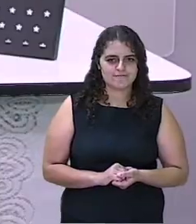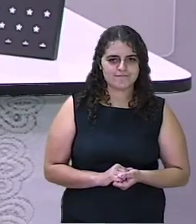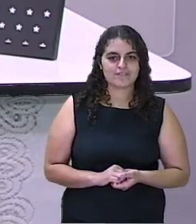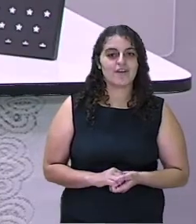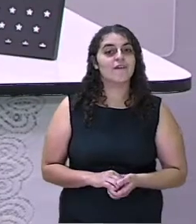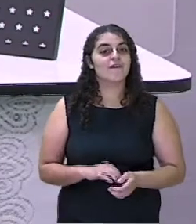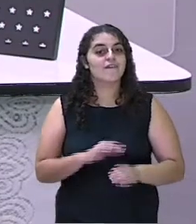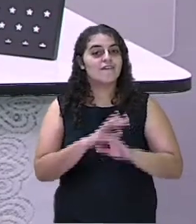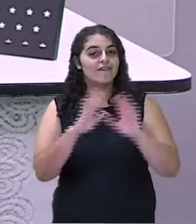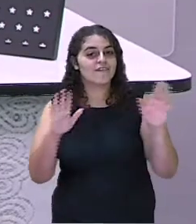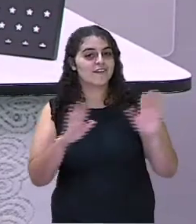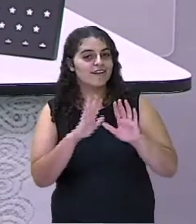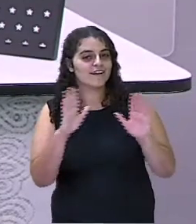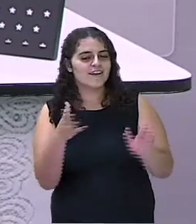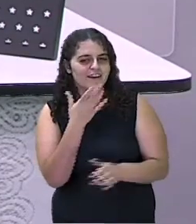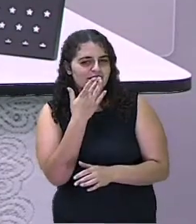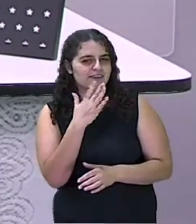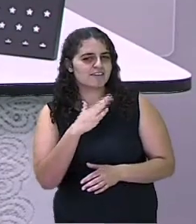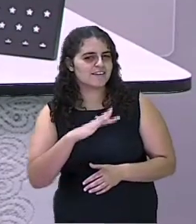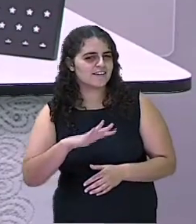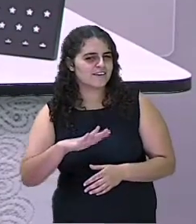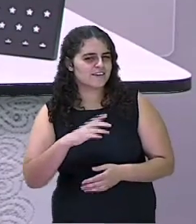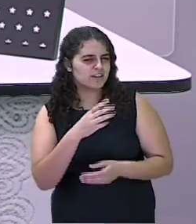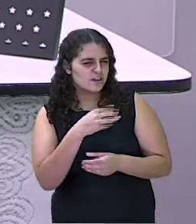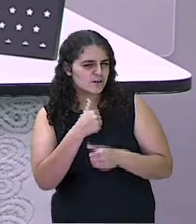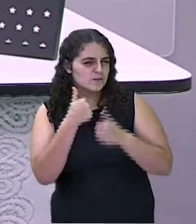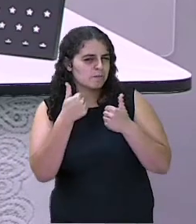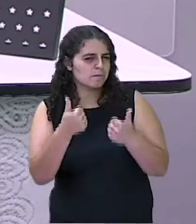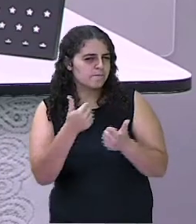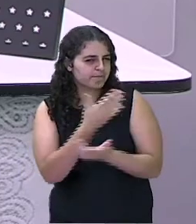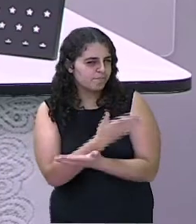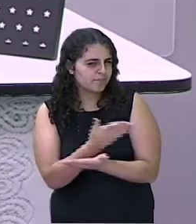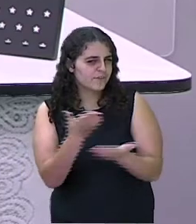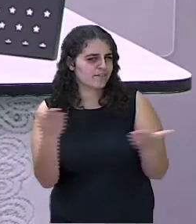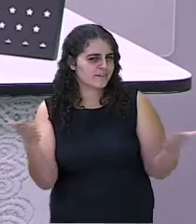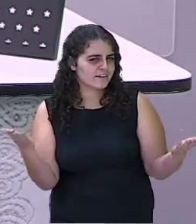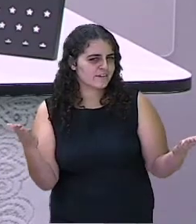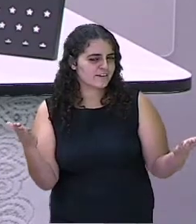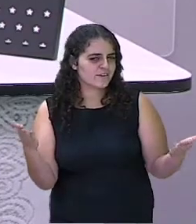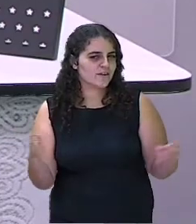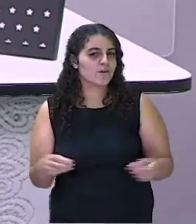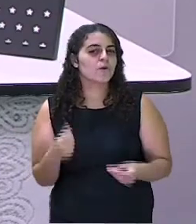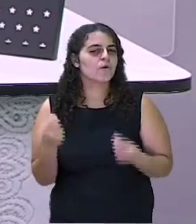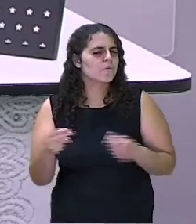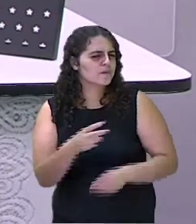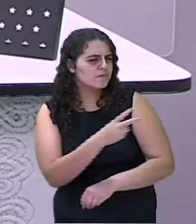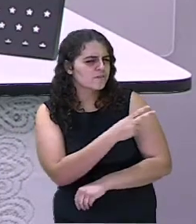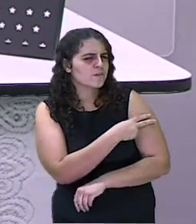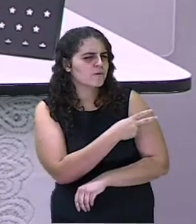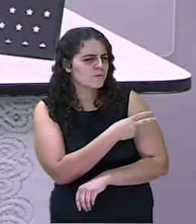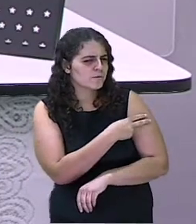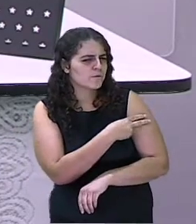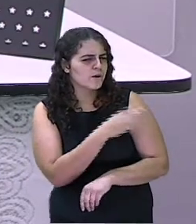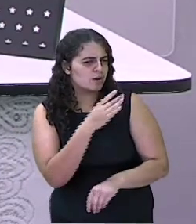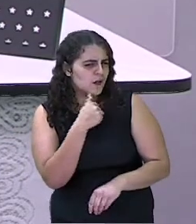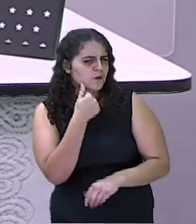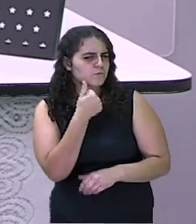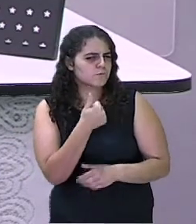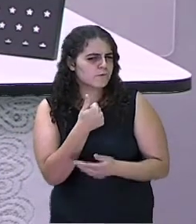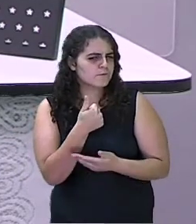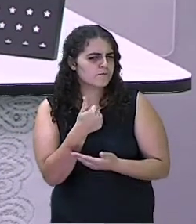E aí, crianças, tudo bem com vocês? Como está o meu segundo ano? Tudo bem?